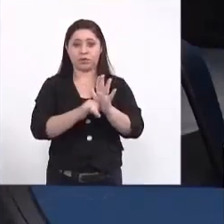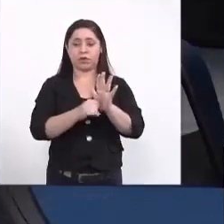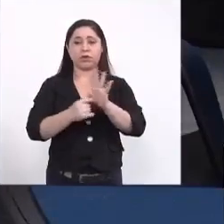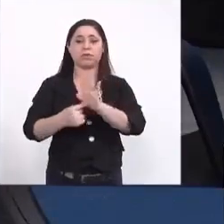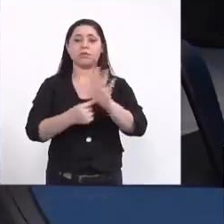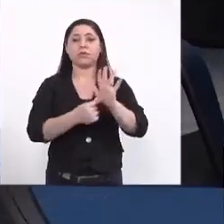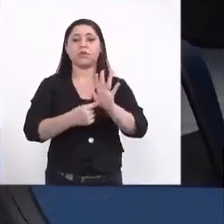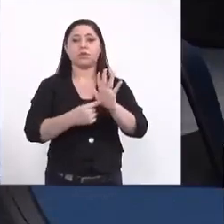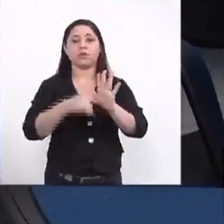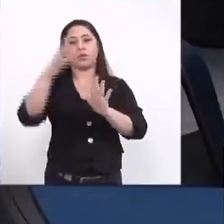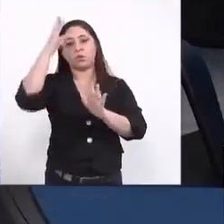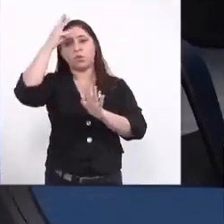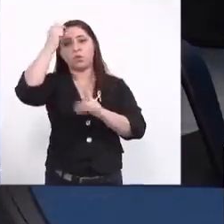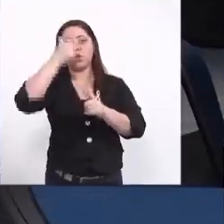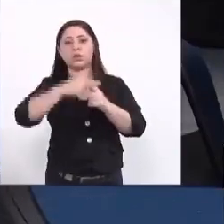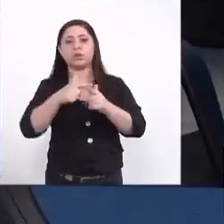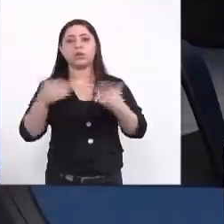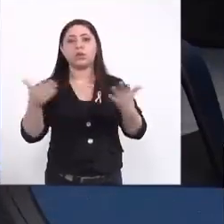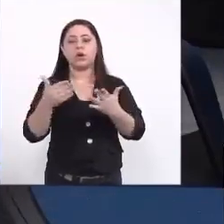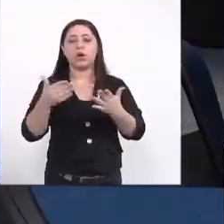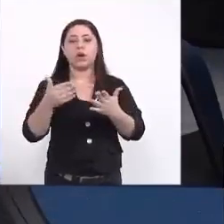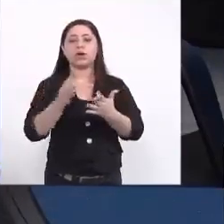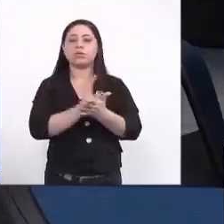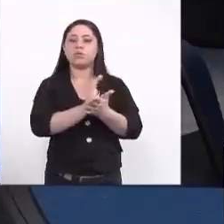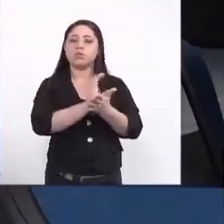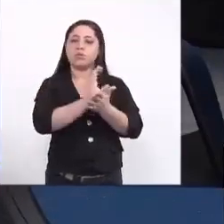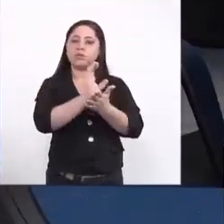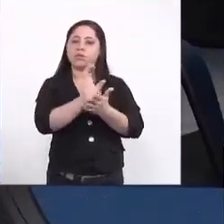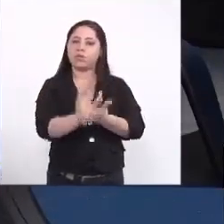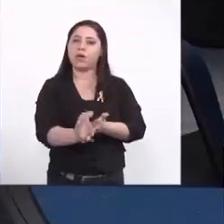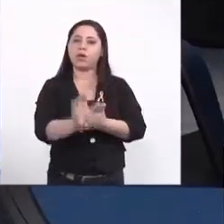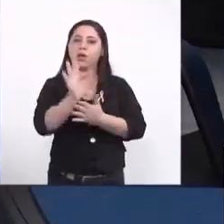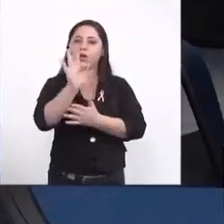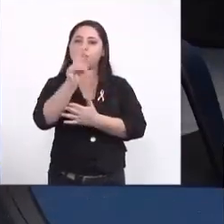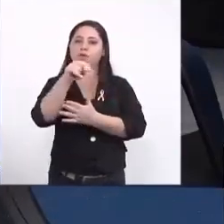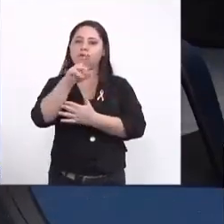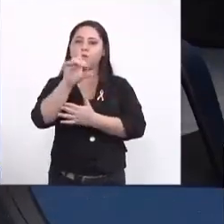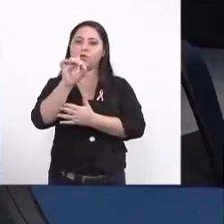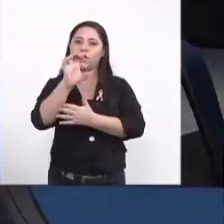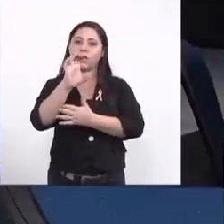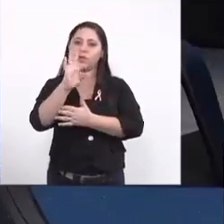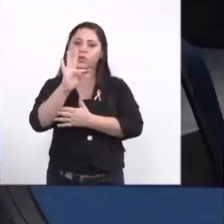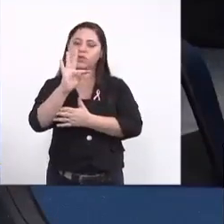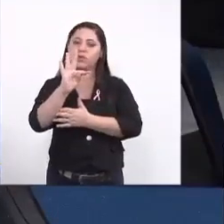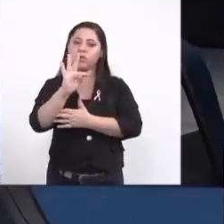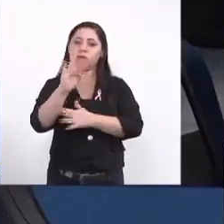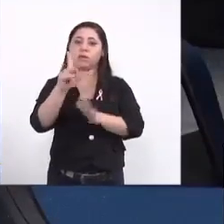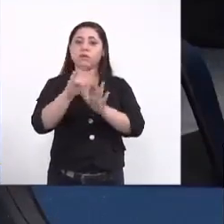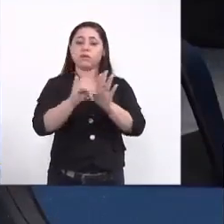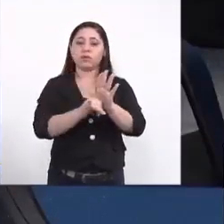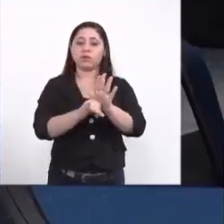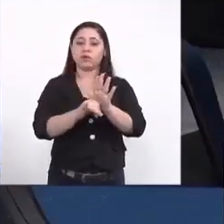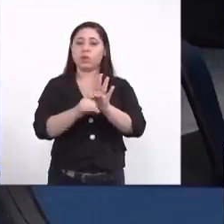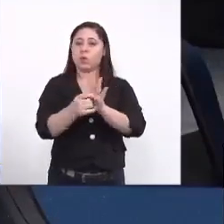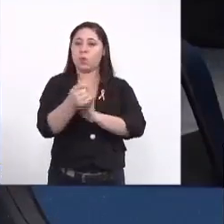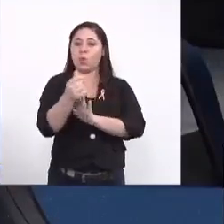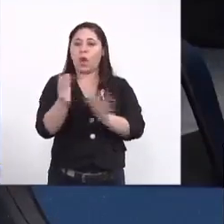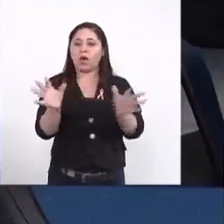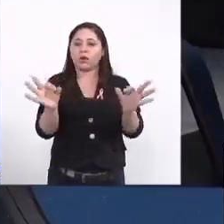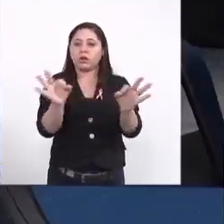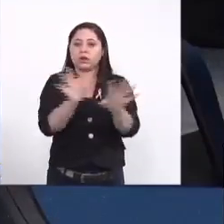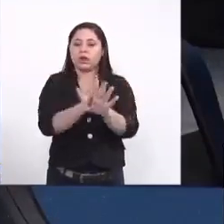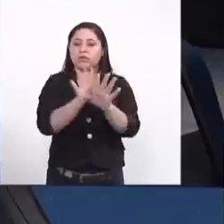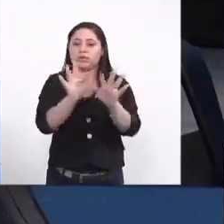que eu apresentei os resultados agora ele foi totalmente financiado pelo Fundect e o projeto já está em fase de conclusão